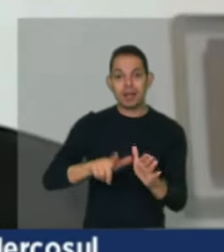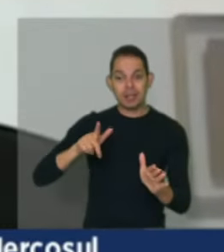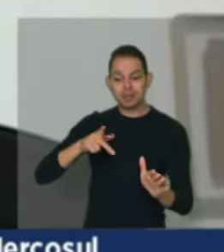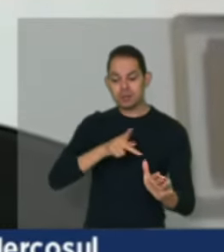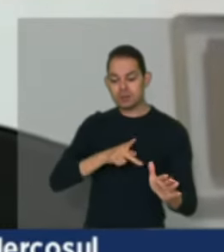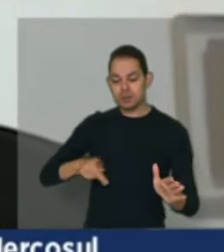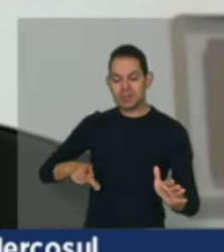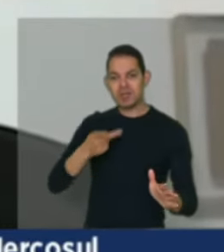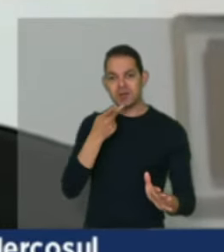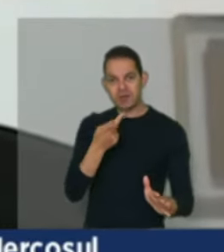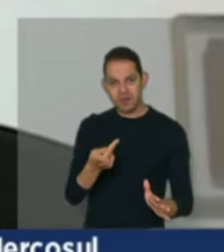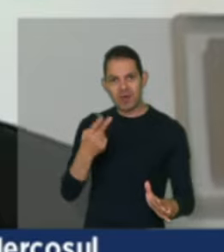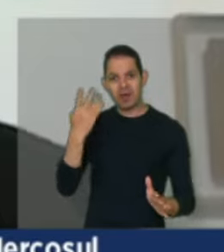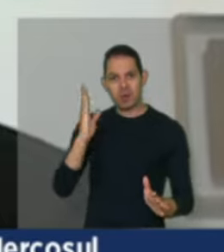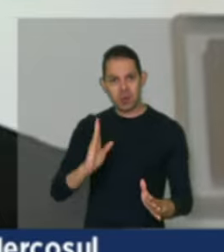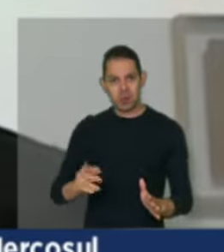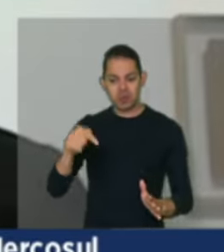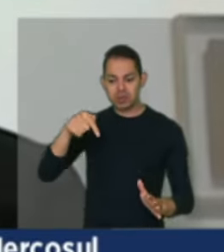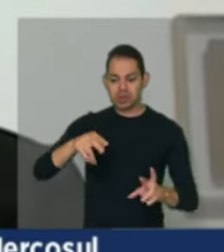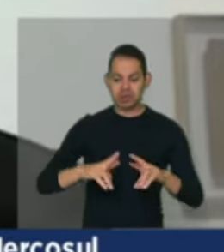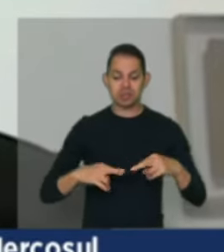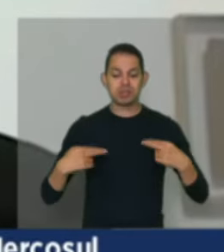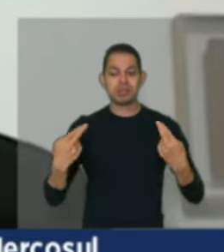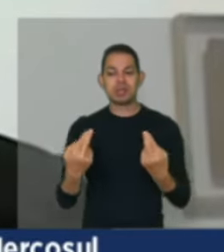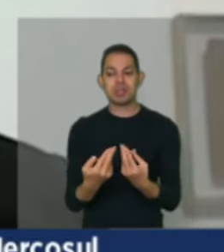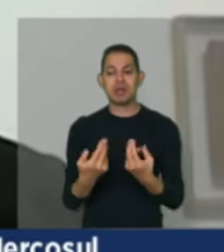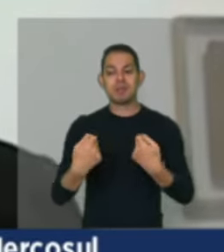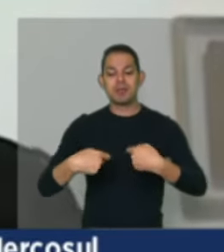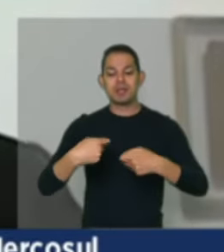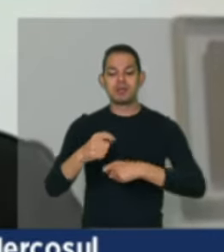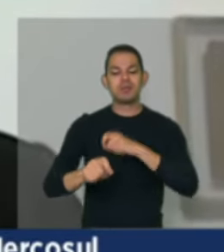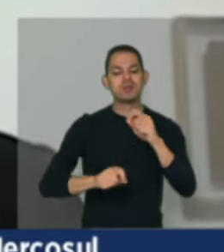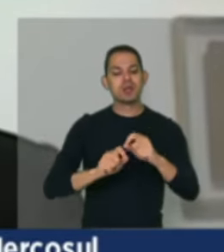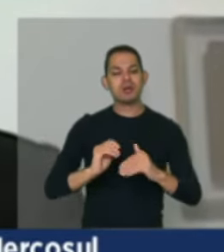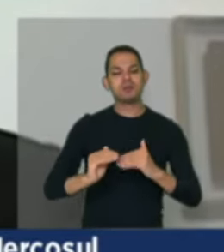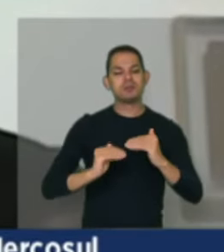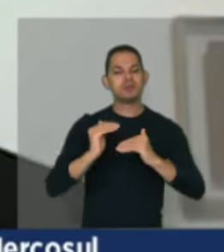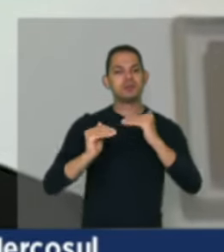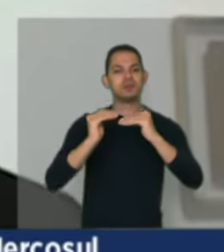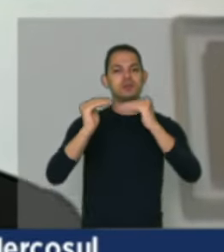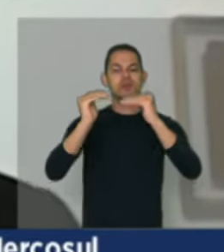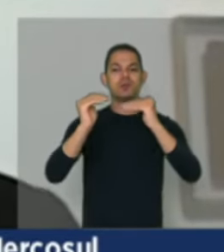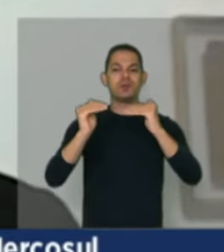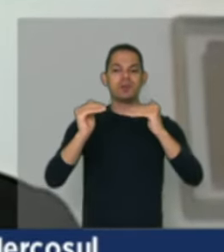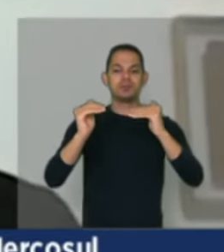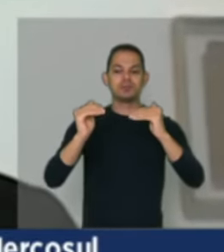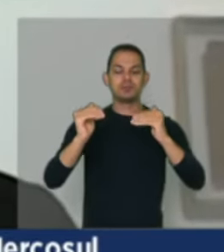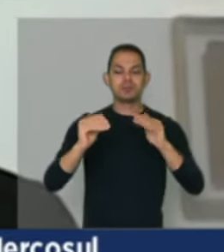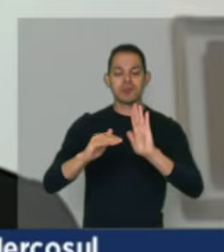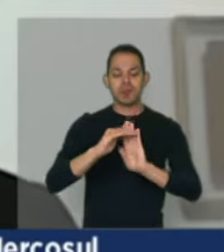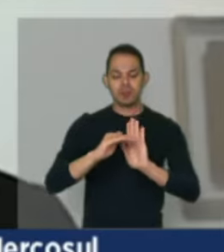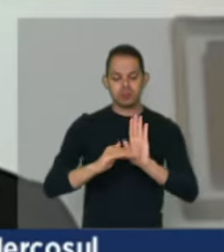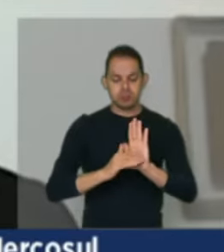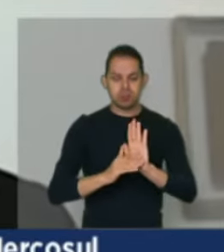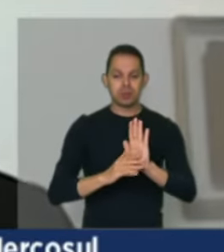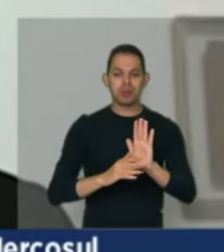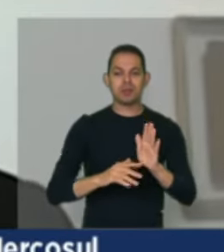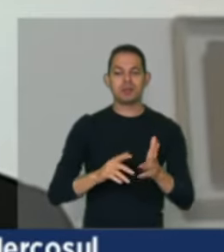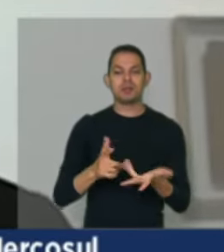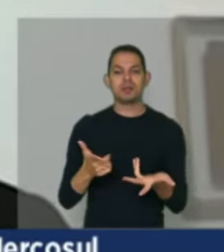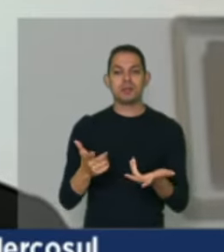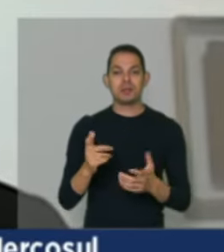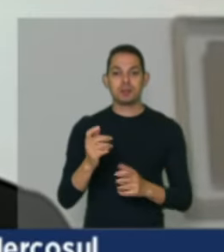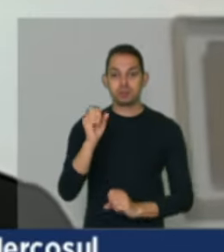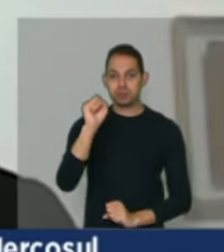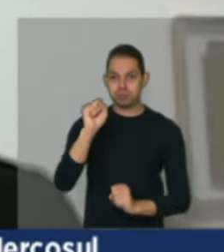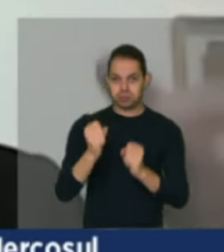desta sessão, é preciso desenvolver um grande programa das agroindústrias